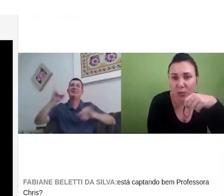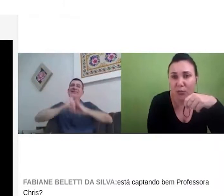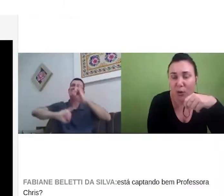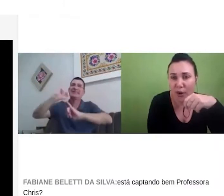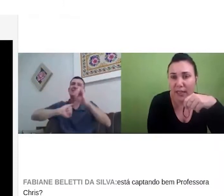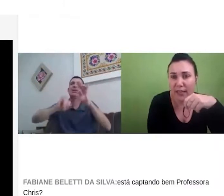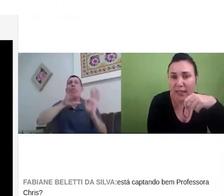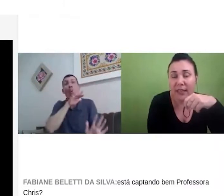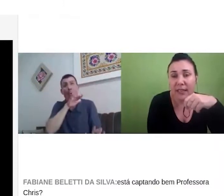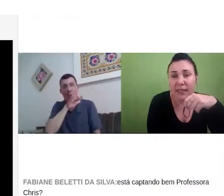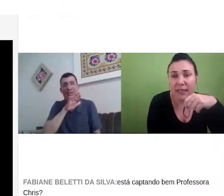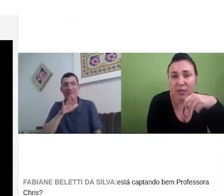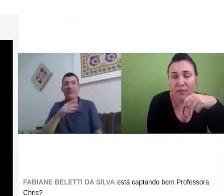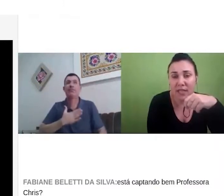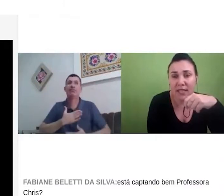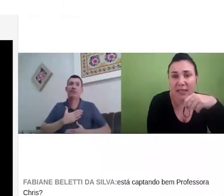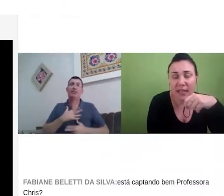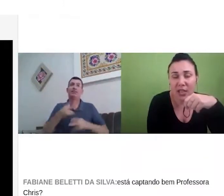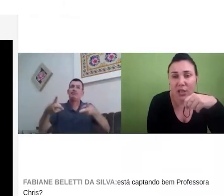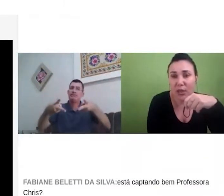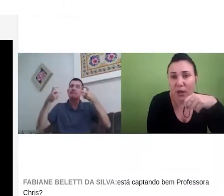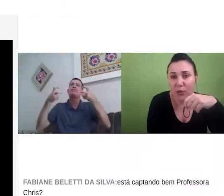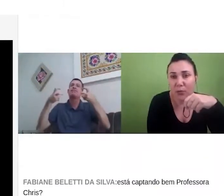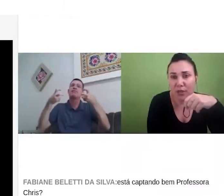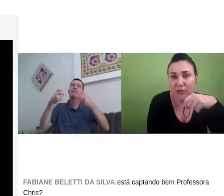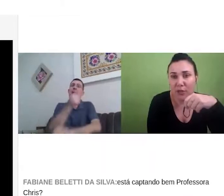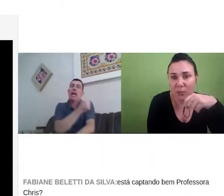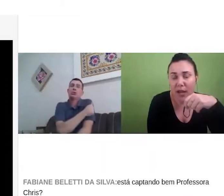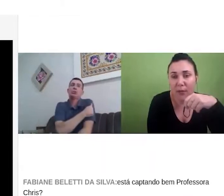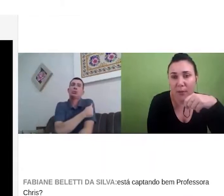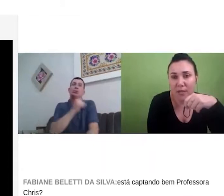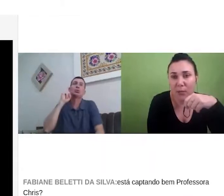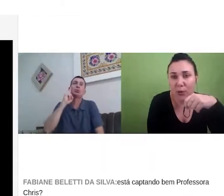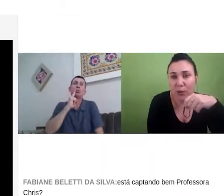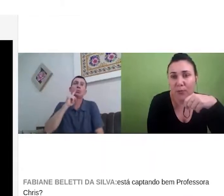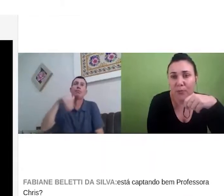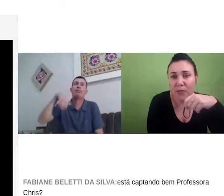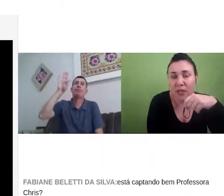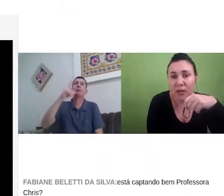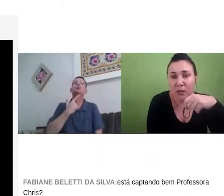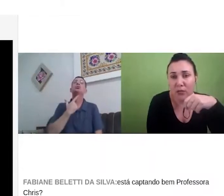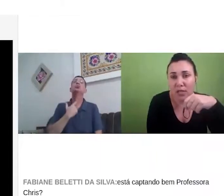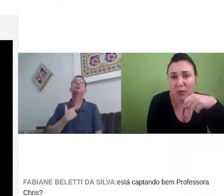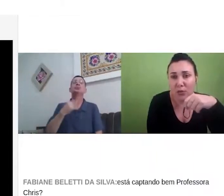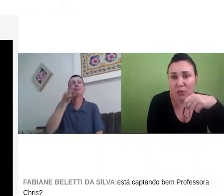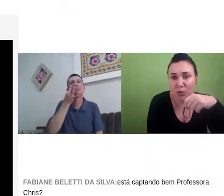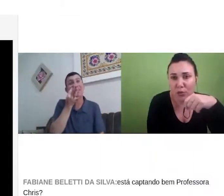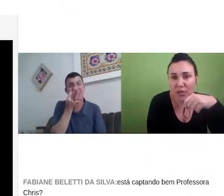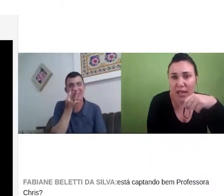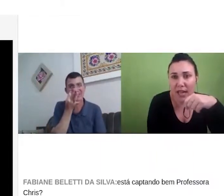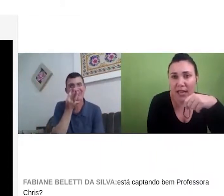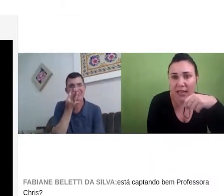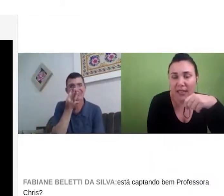esse surdo mora, né, às vezes a internet ela não é muito boa devido ao bairro, eu percebo muito que alguns alunos